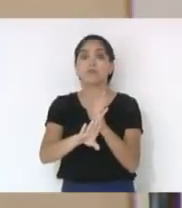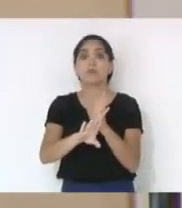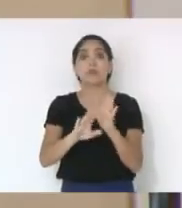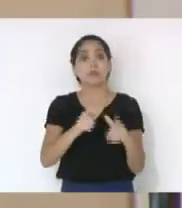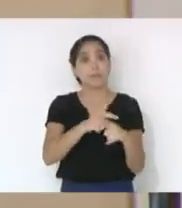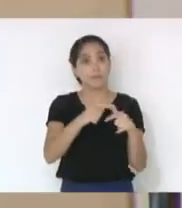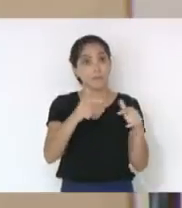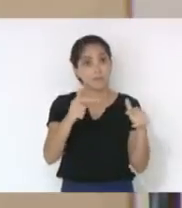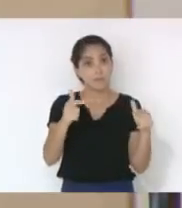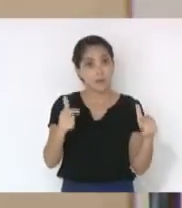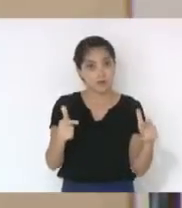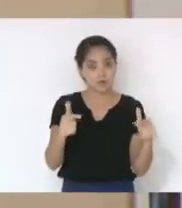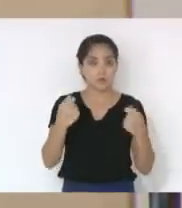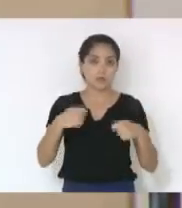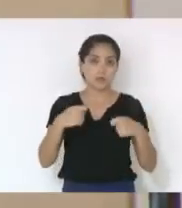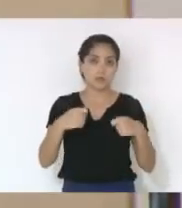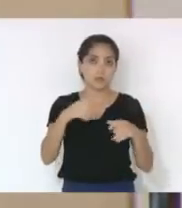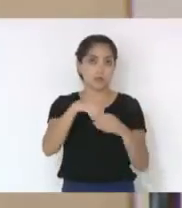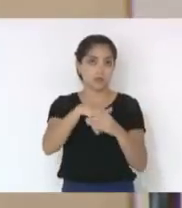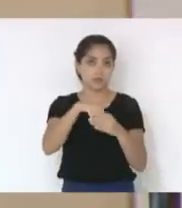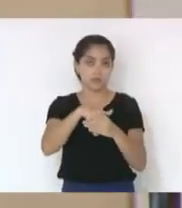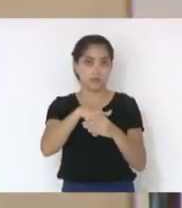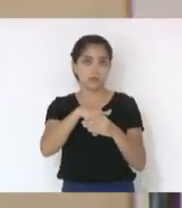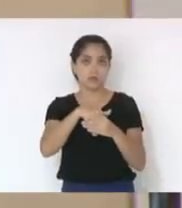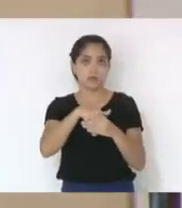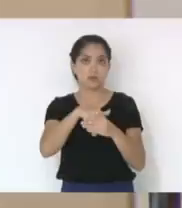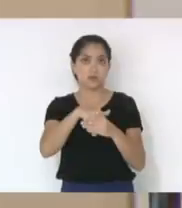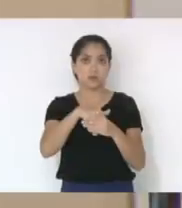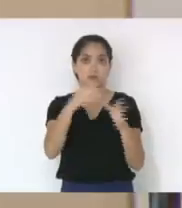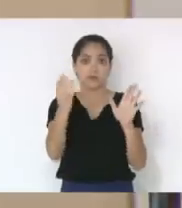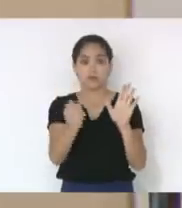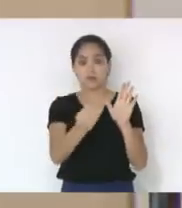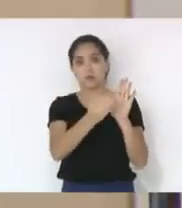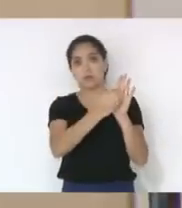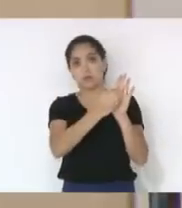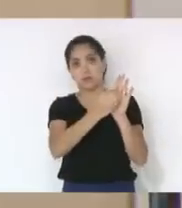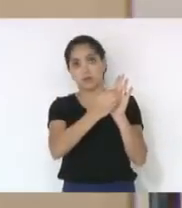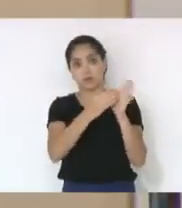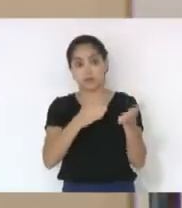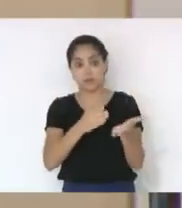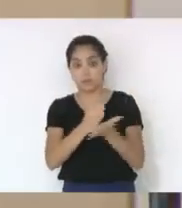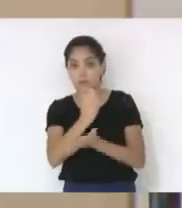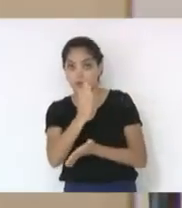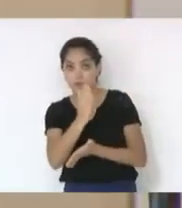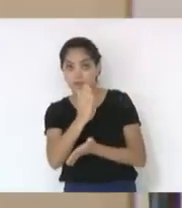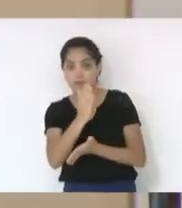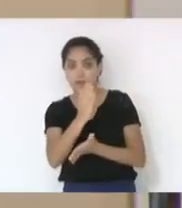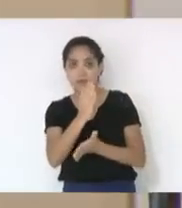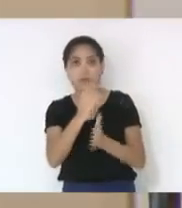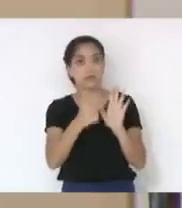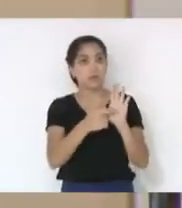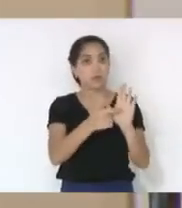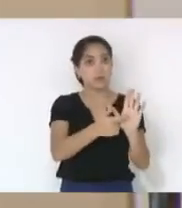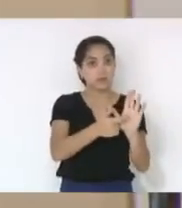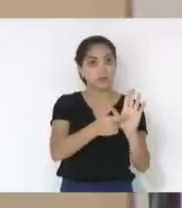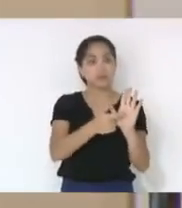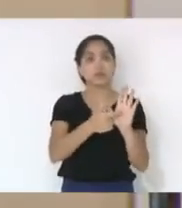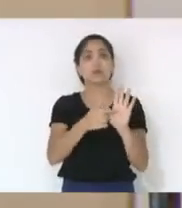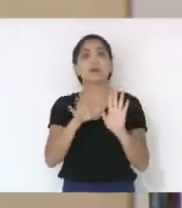portando os votos. Não vai ser colocada a aprovação do parecer, mas sim